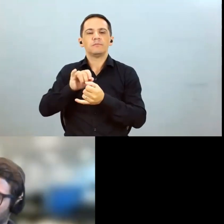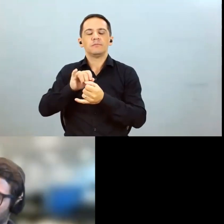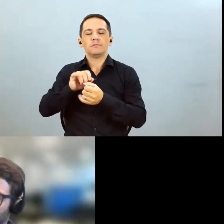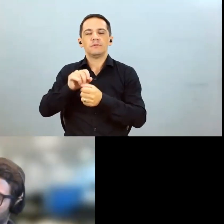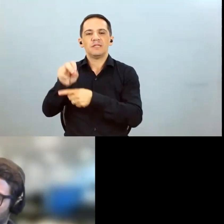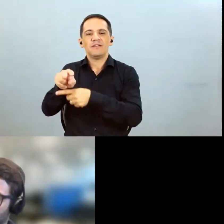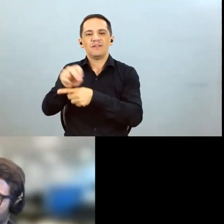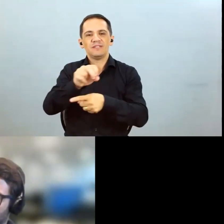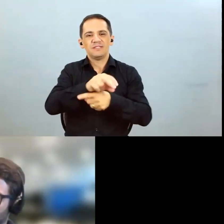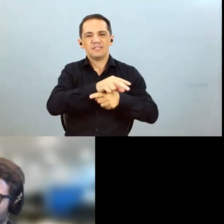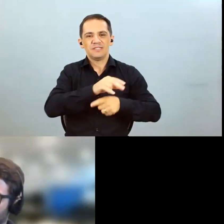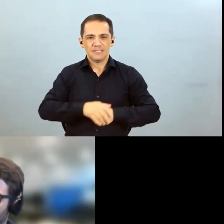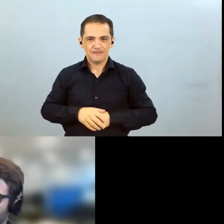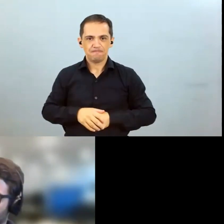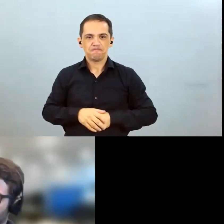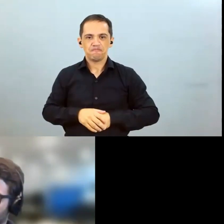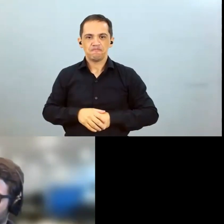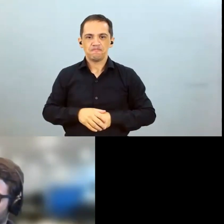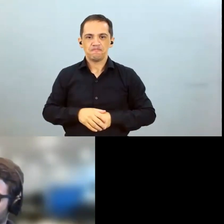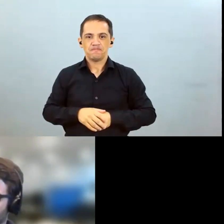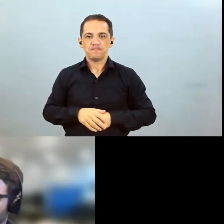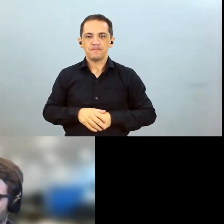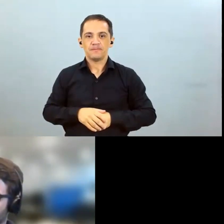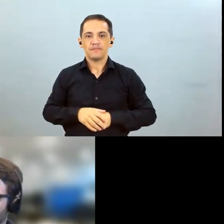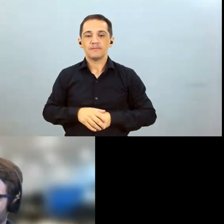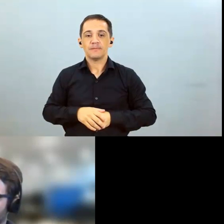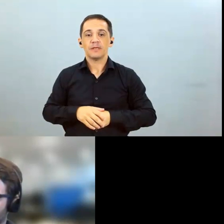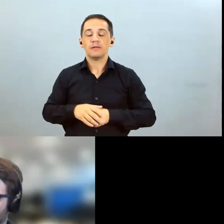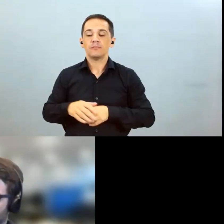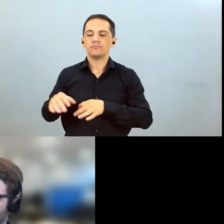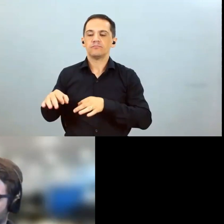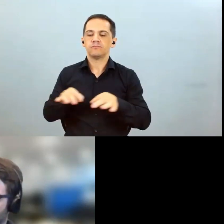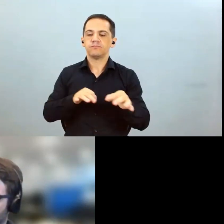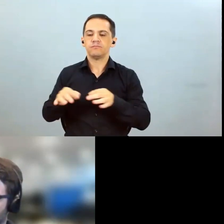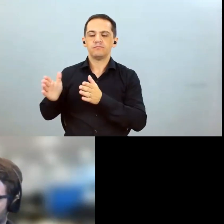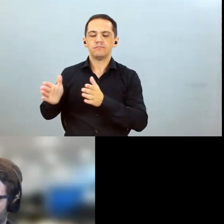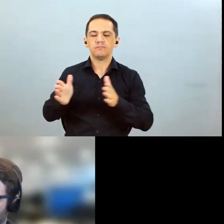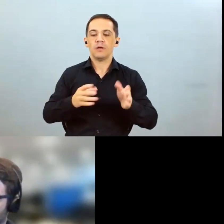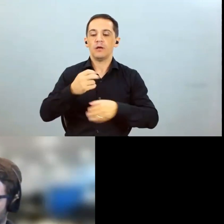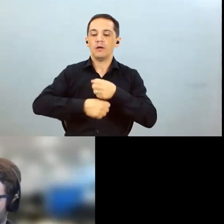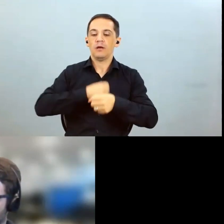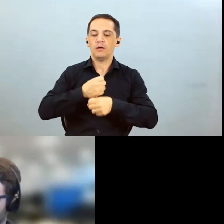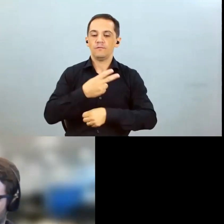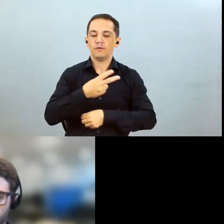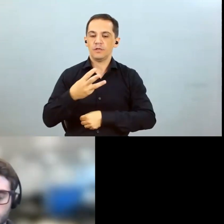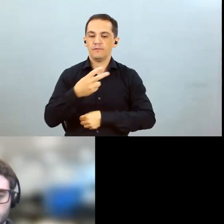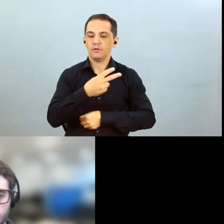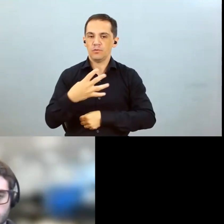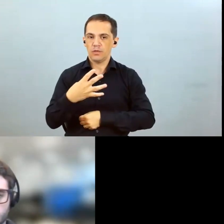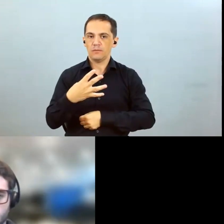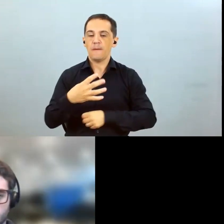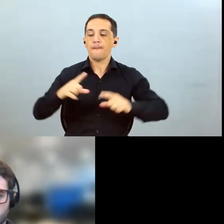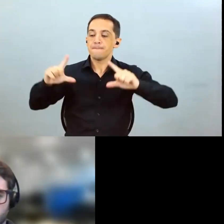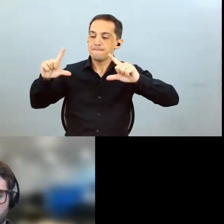na parte de defensivos agrícolas um planejamento agrícola 2324 com menor uso de insumos em